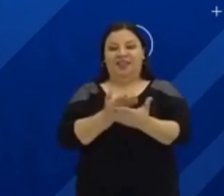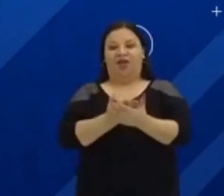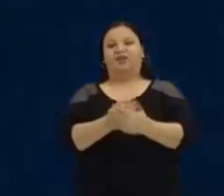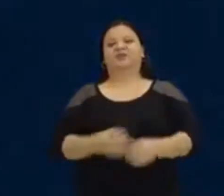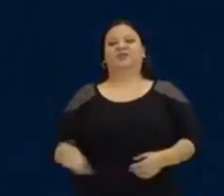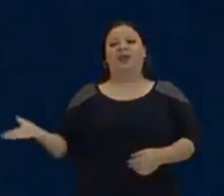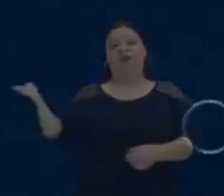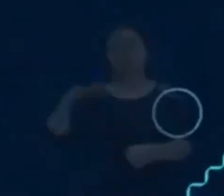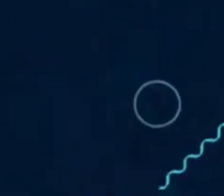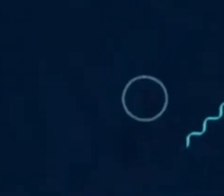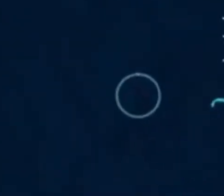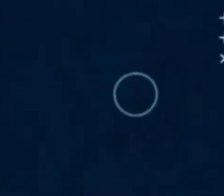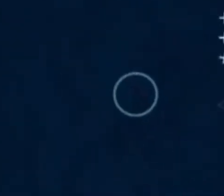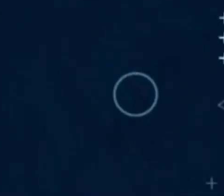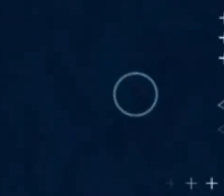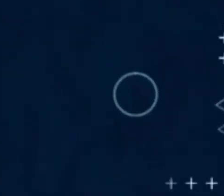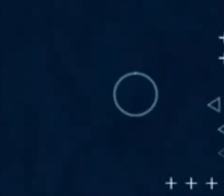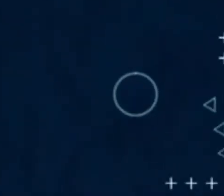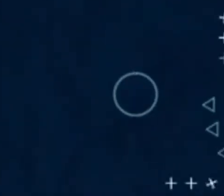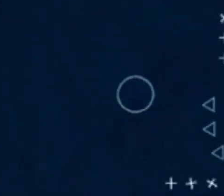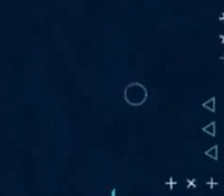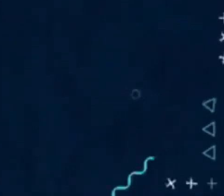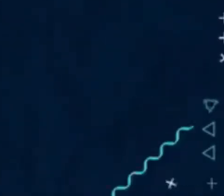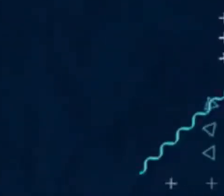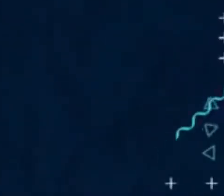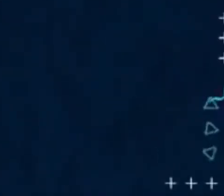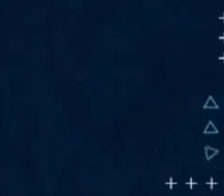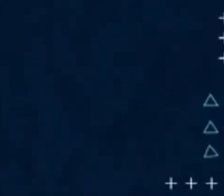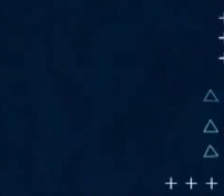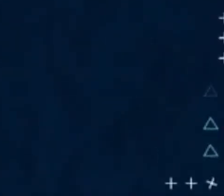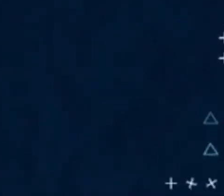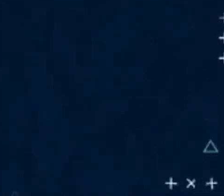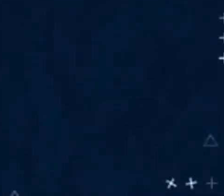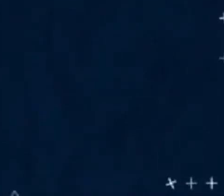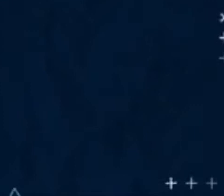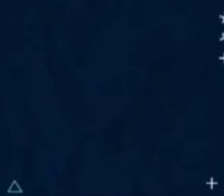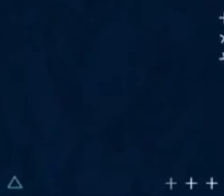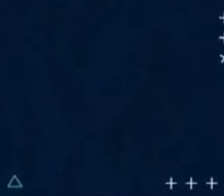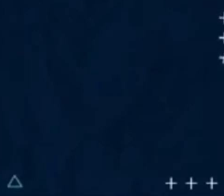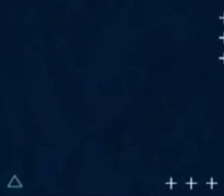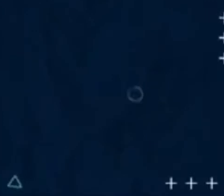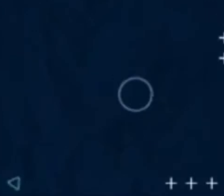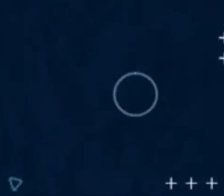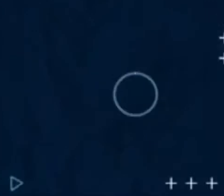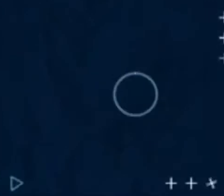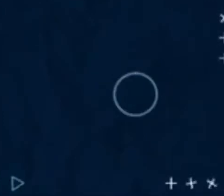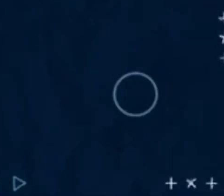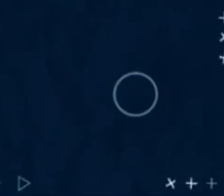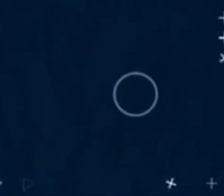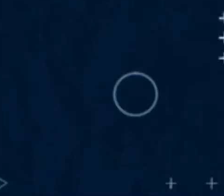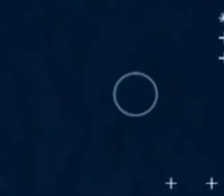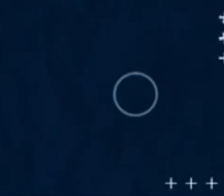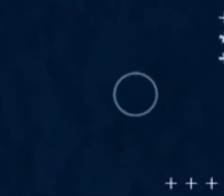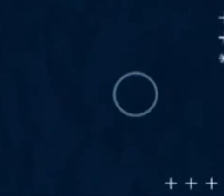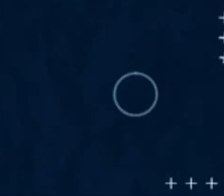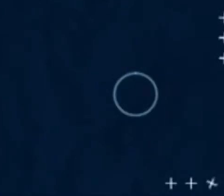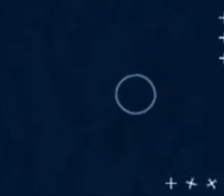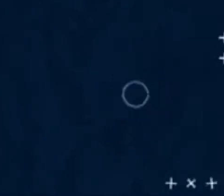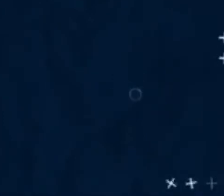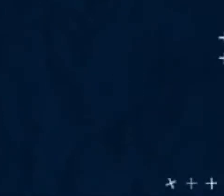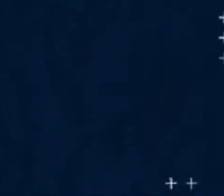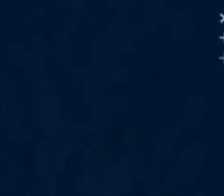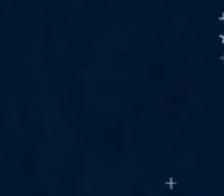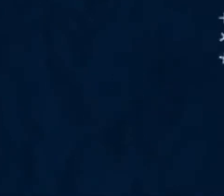próxima aula. O objetivo específico é relacionar a forma algébrica da função polinomial do segundo